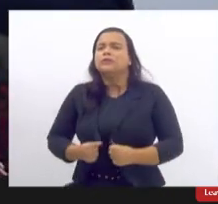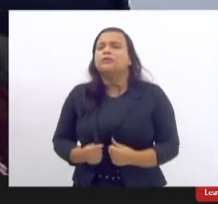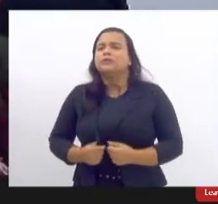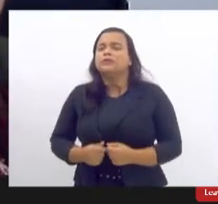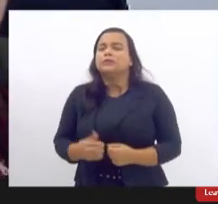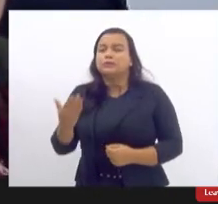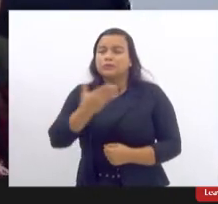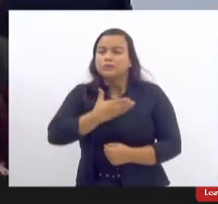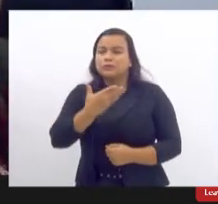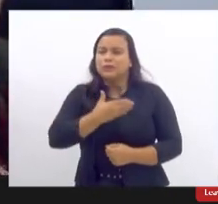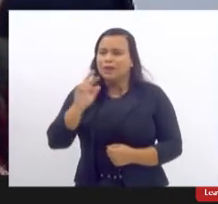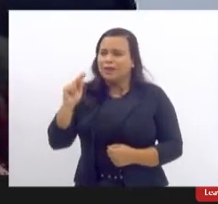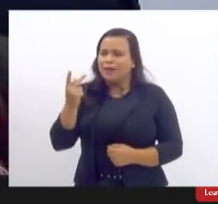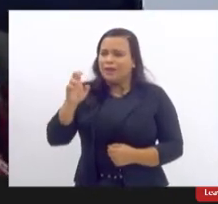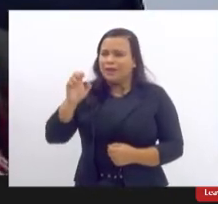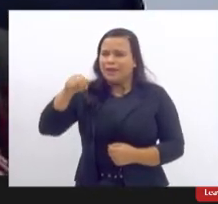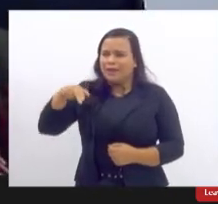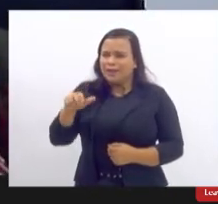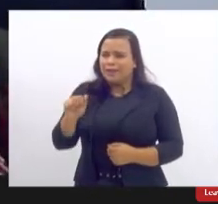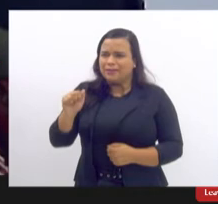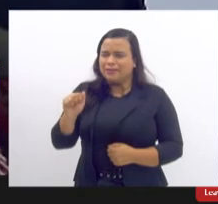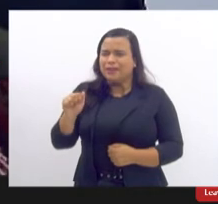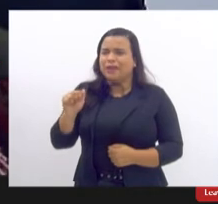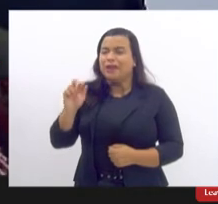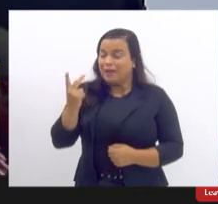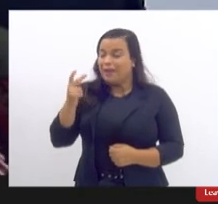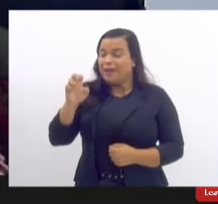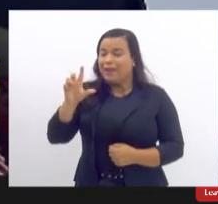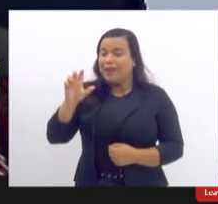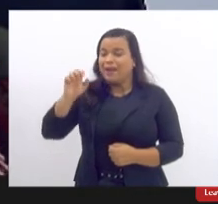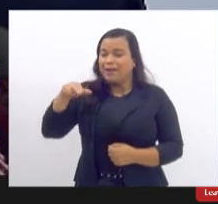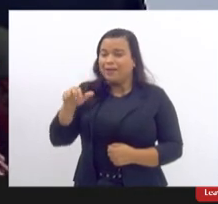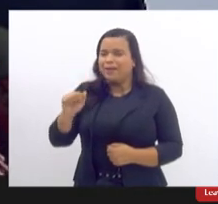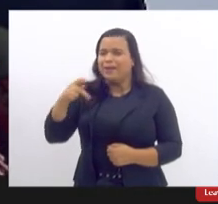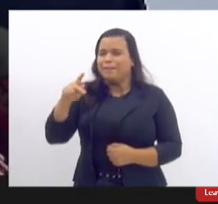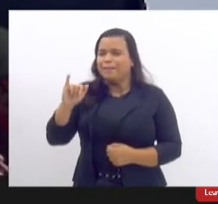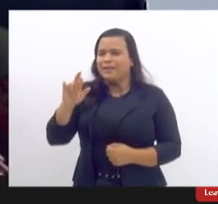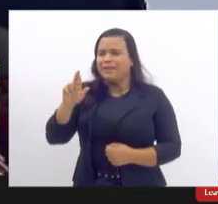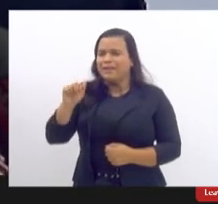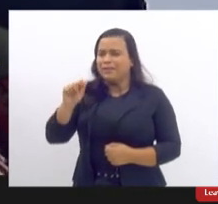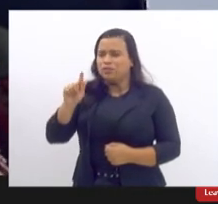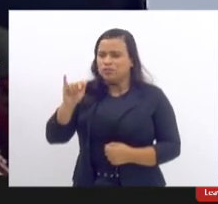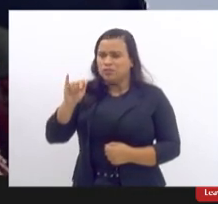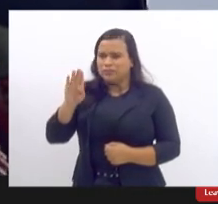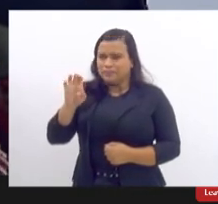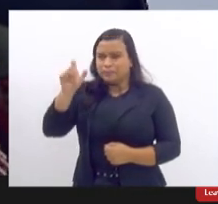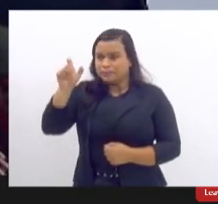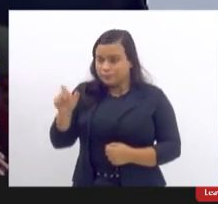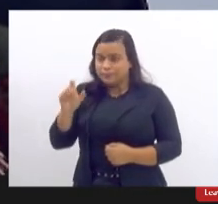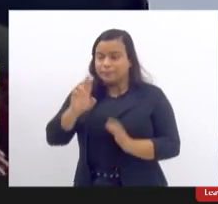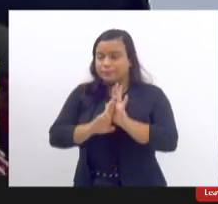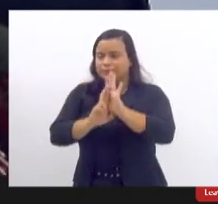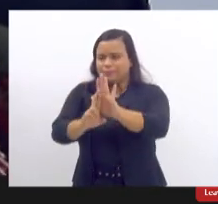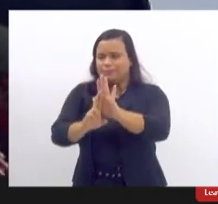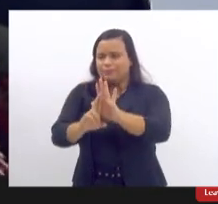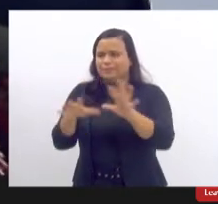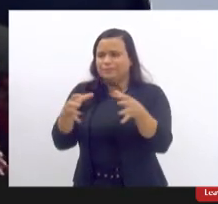companheira Helena Piragib ela está representando o Conselho Estadual dos Direitos da Mulher né